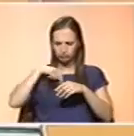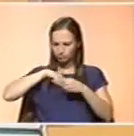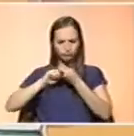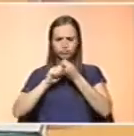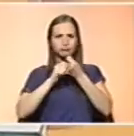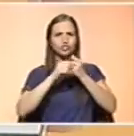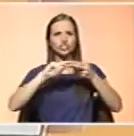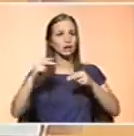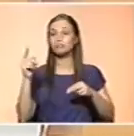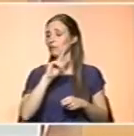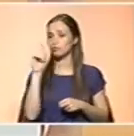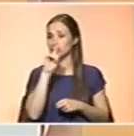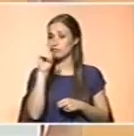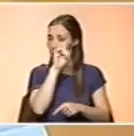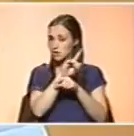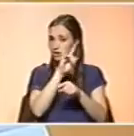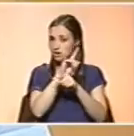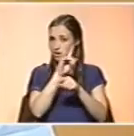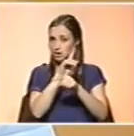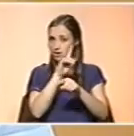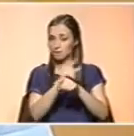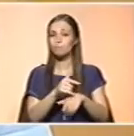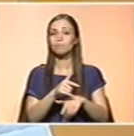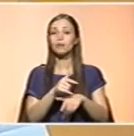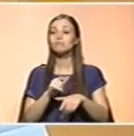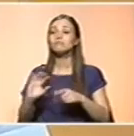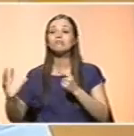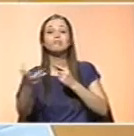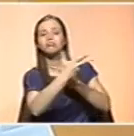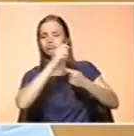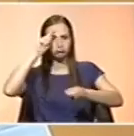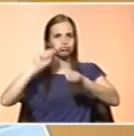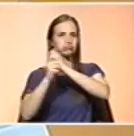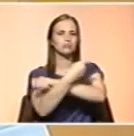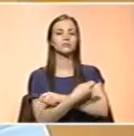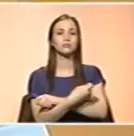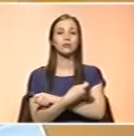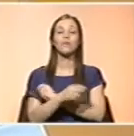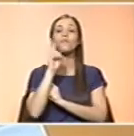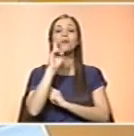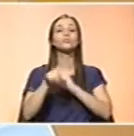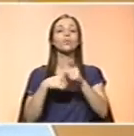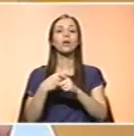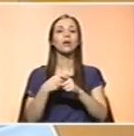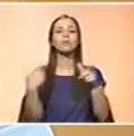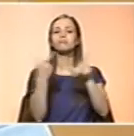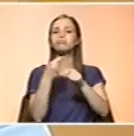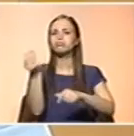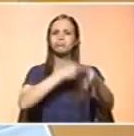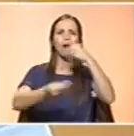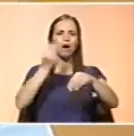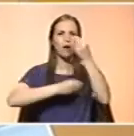atualizando geneticamente. E o contexto alterou-se drasticamente. E o que nós vemos é um sobreconsumo de alimentos